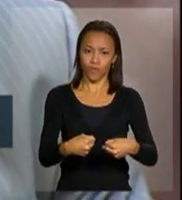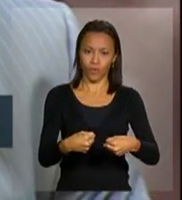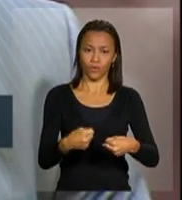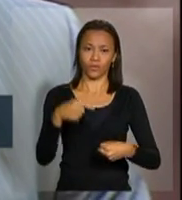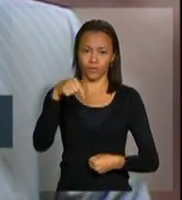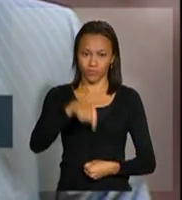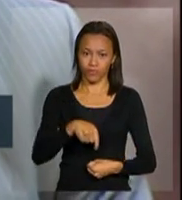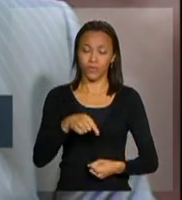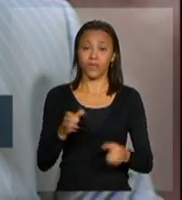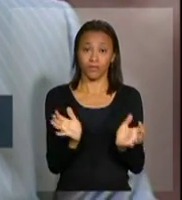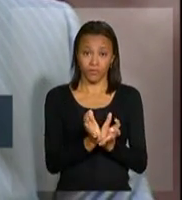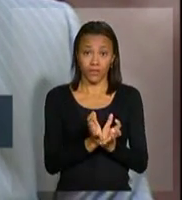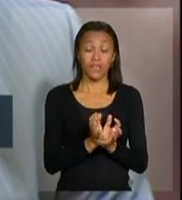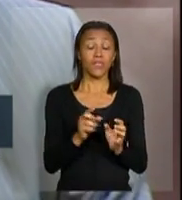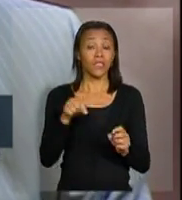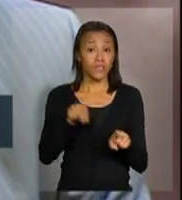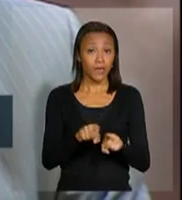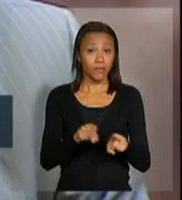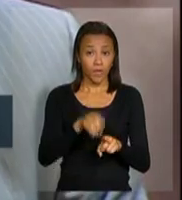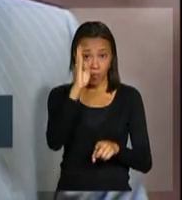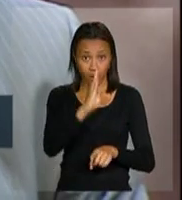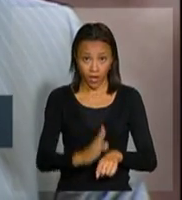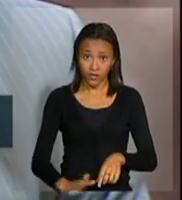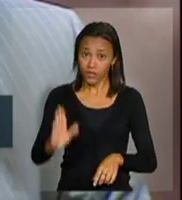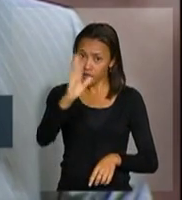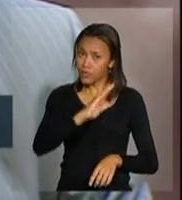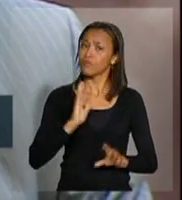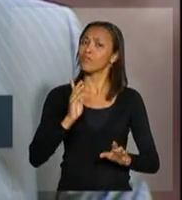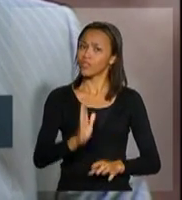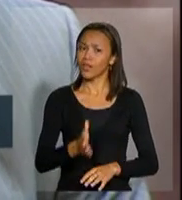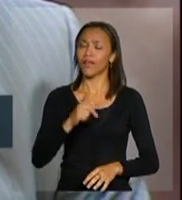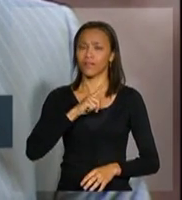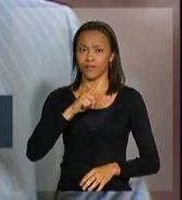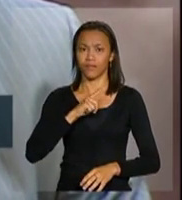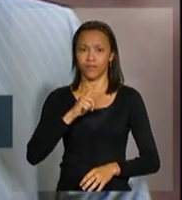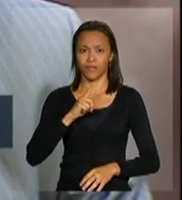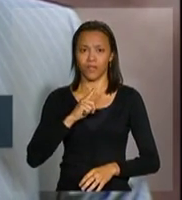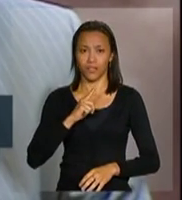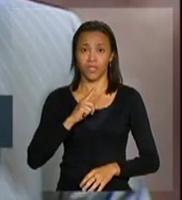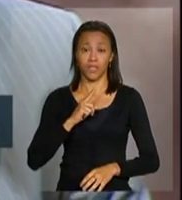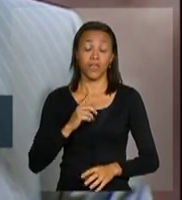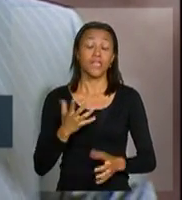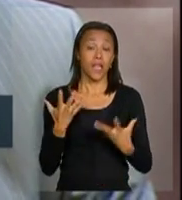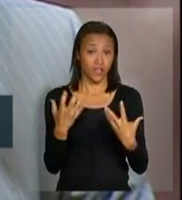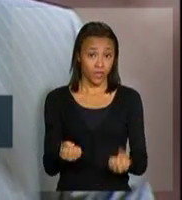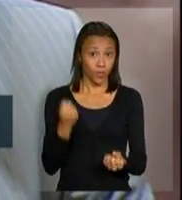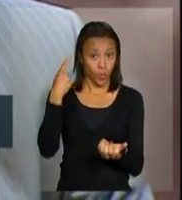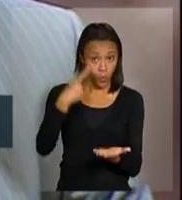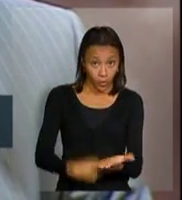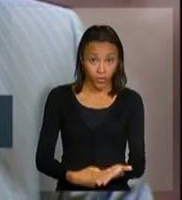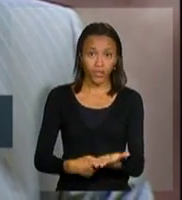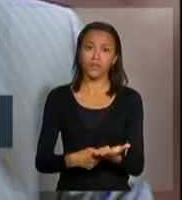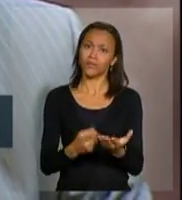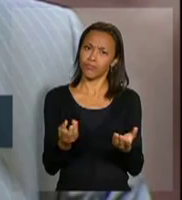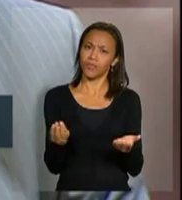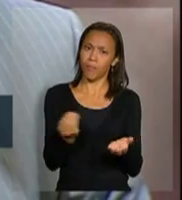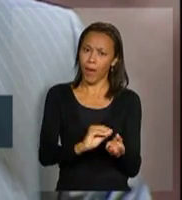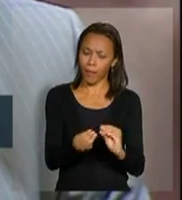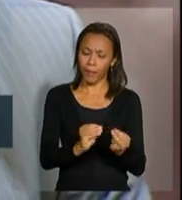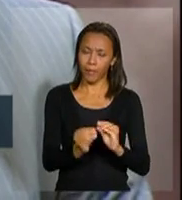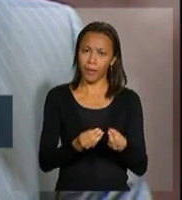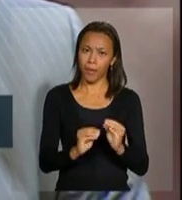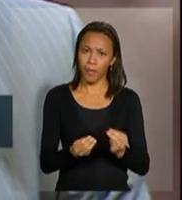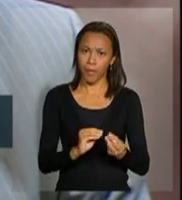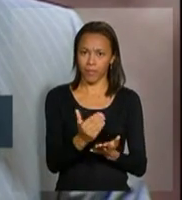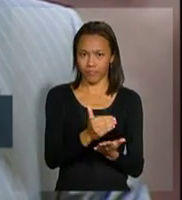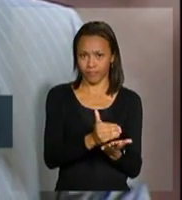e que o Brasil, como sempre, já se posiciona e constrói uma agenda altamente propositiva no sentido